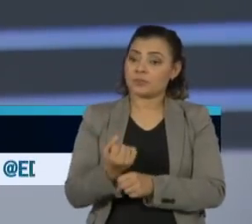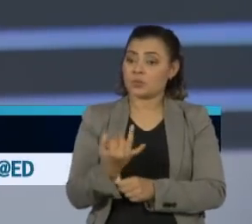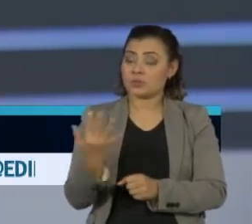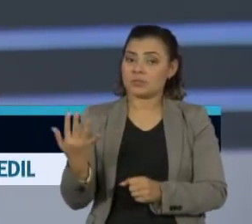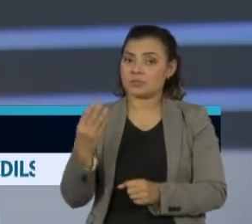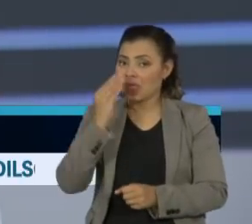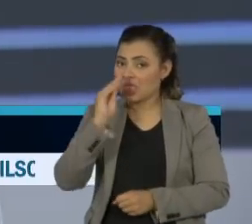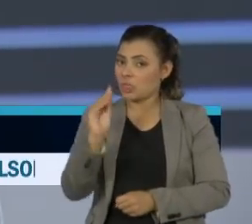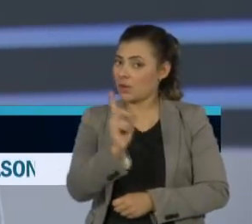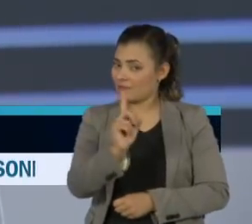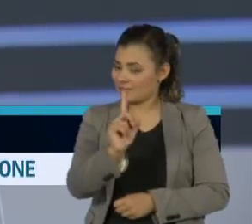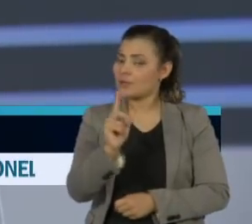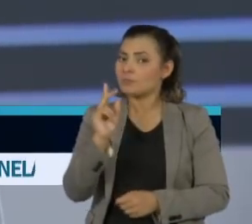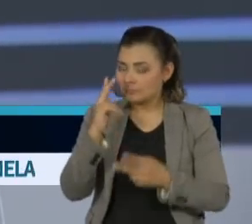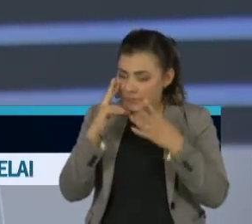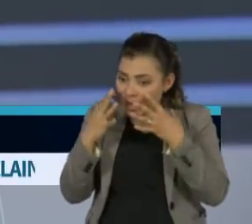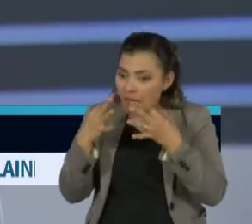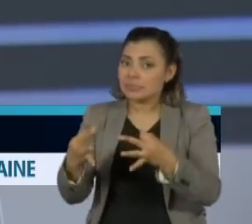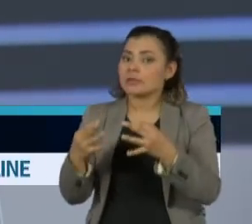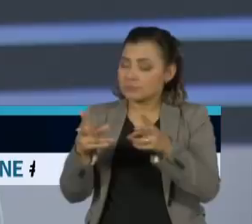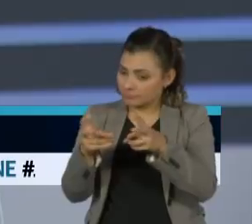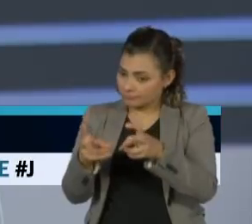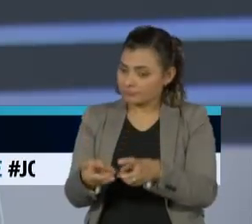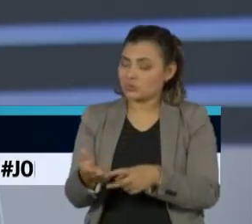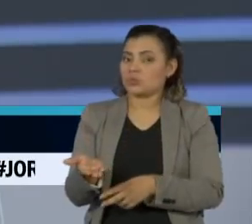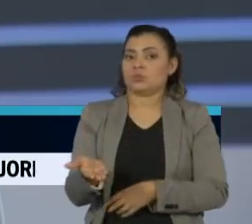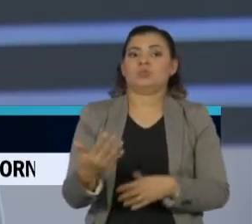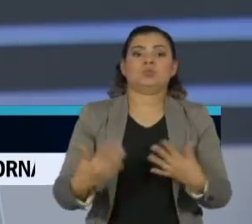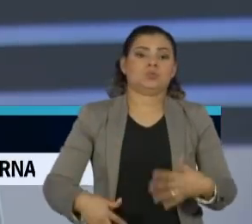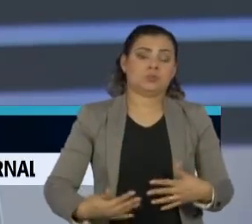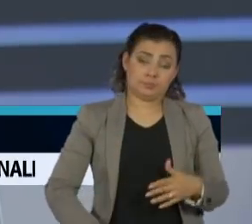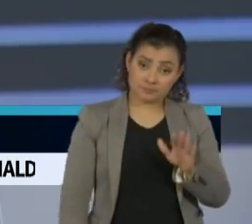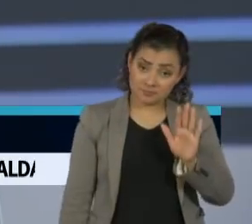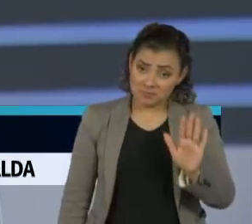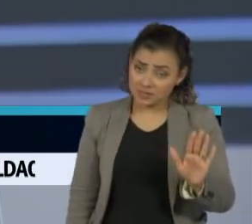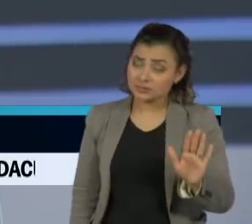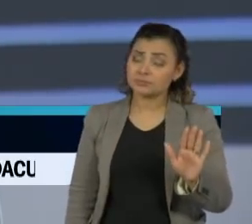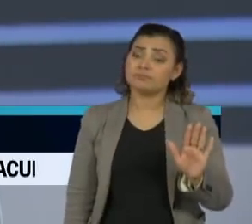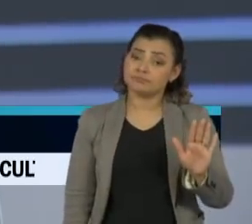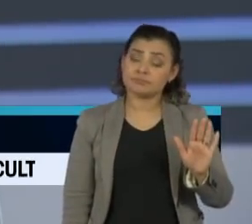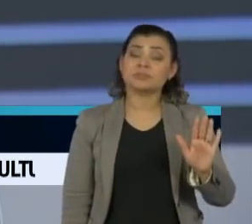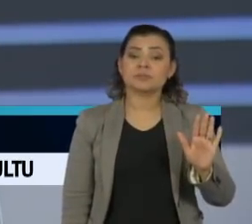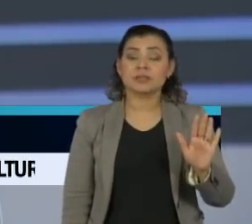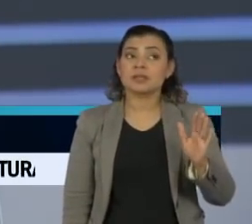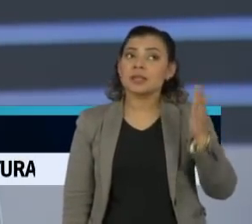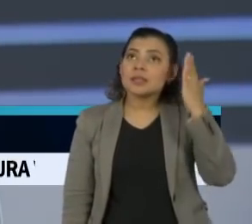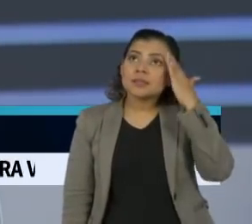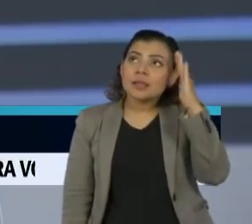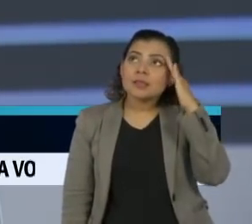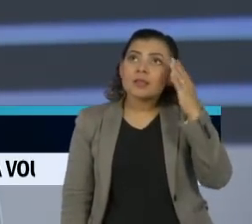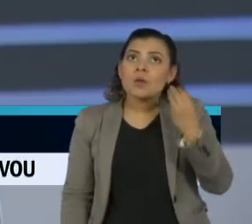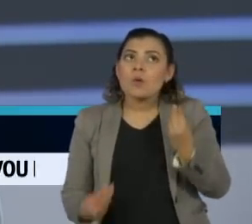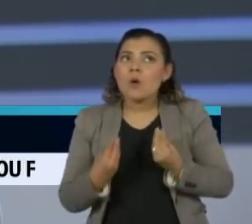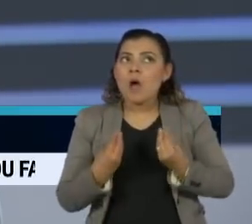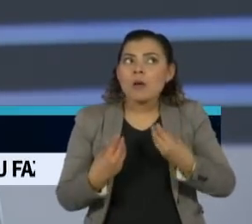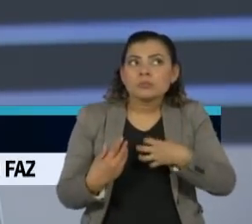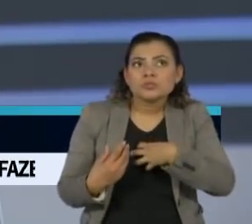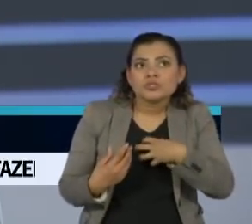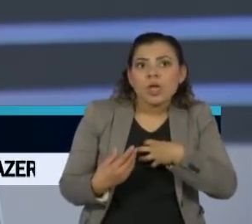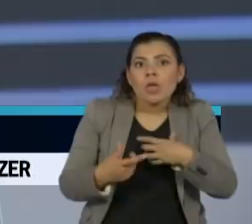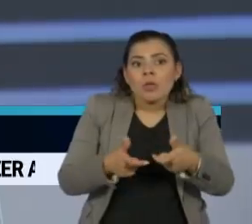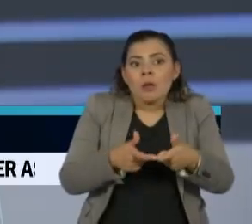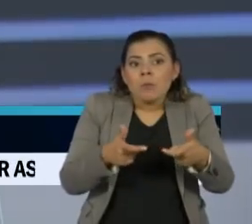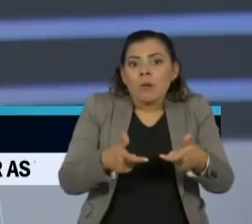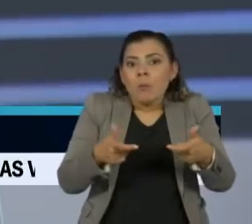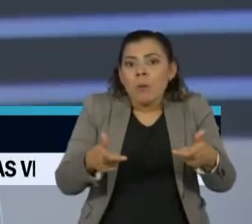subestimado. Ele não tem como. Então, isso já deu uma ideia de como está sendo o comportamento, independentemente